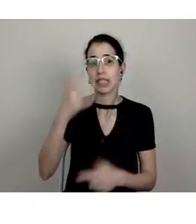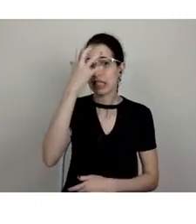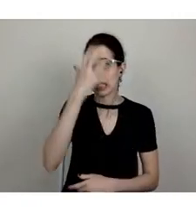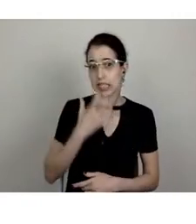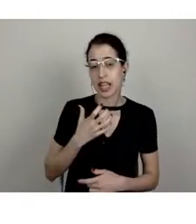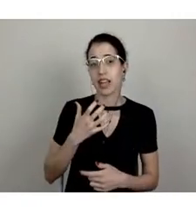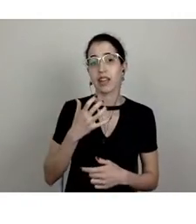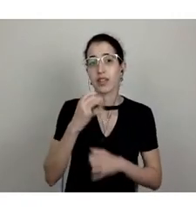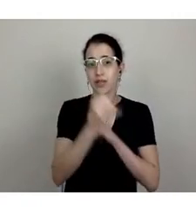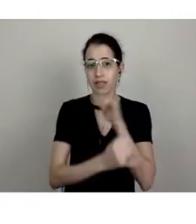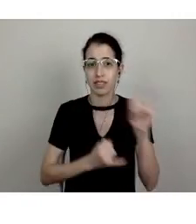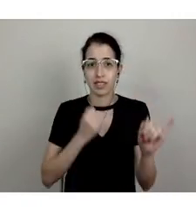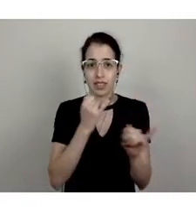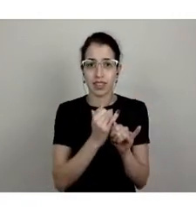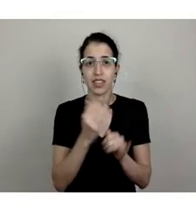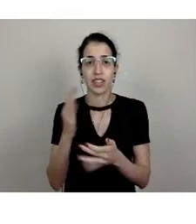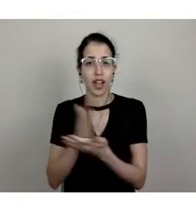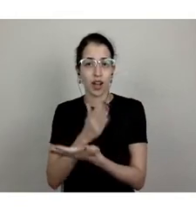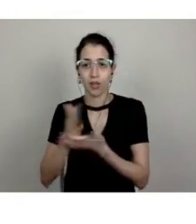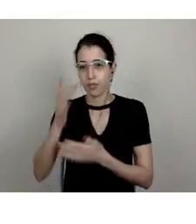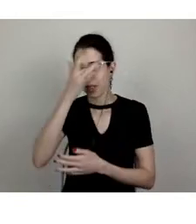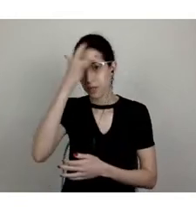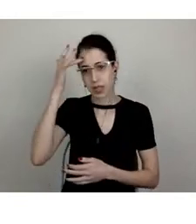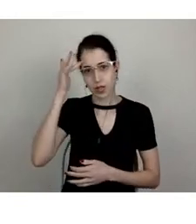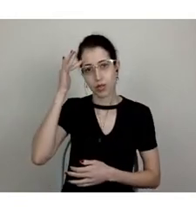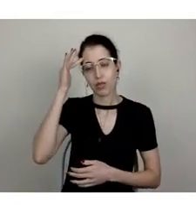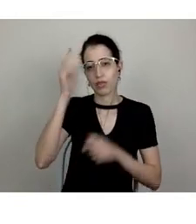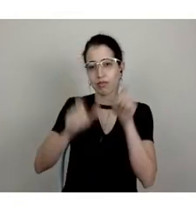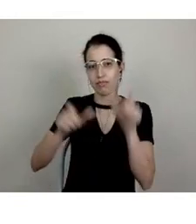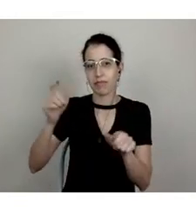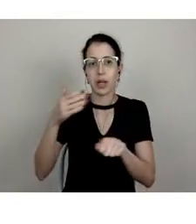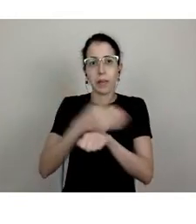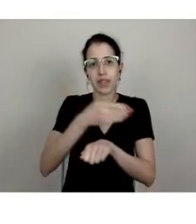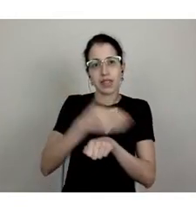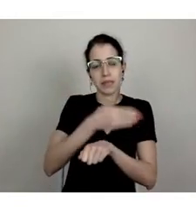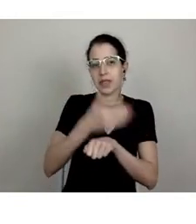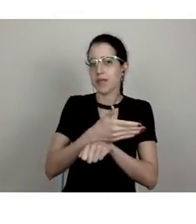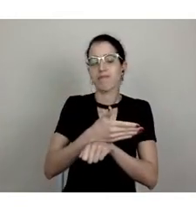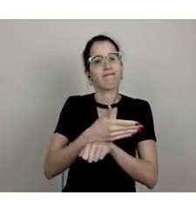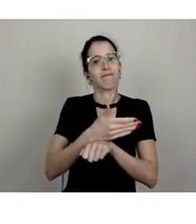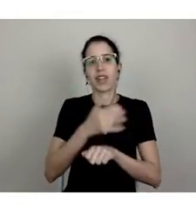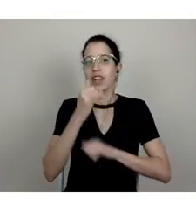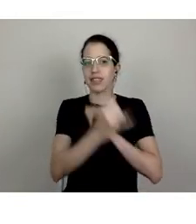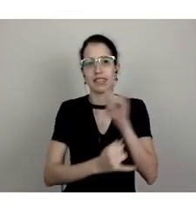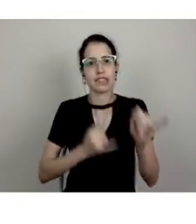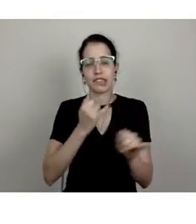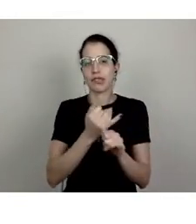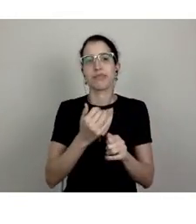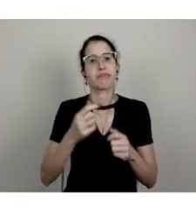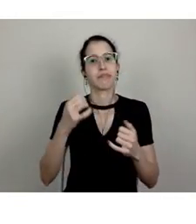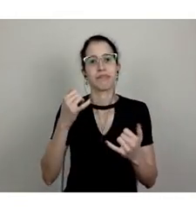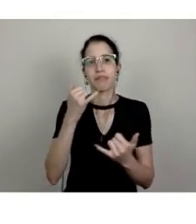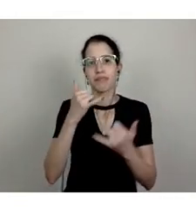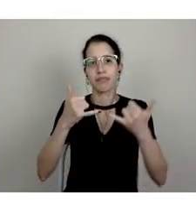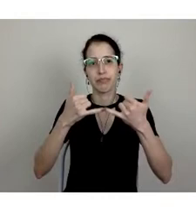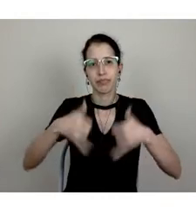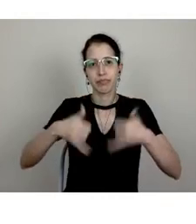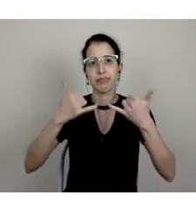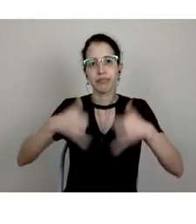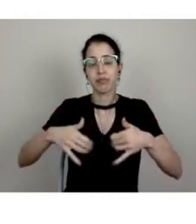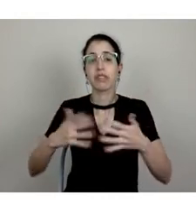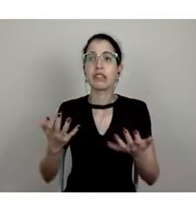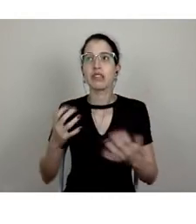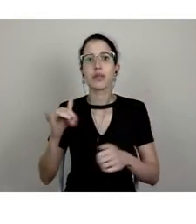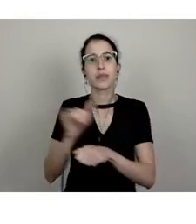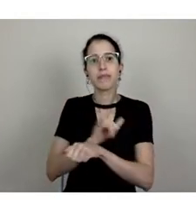parte dos participantes dessa live e buscamos soluções alternativas para que